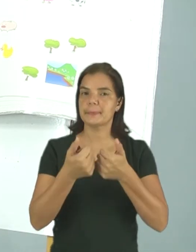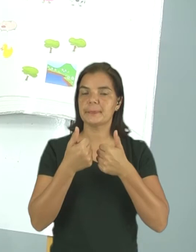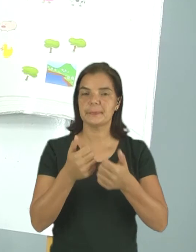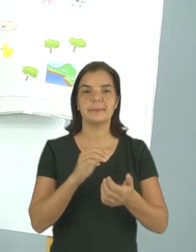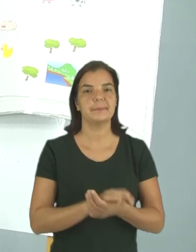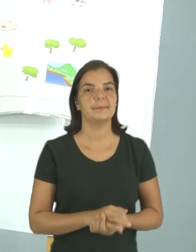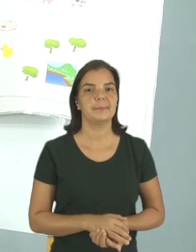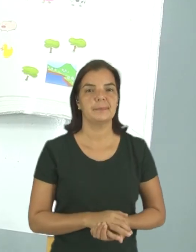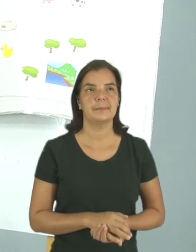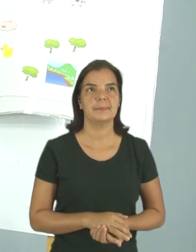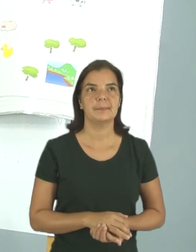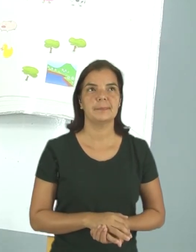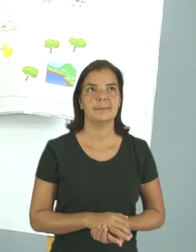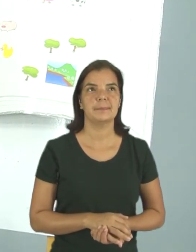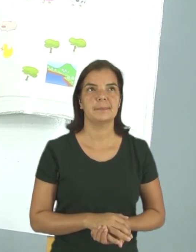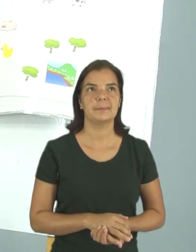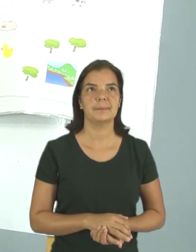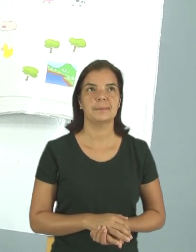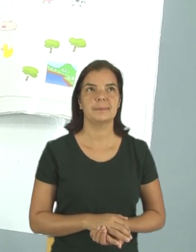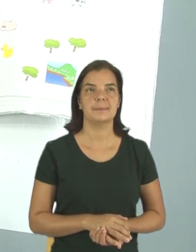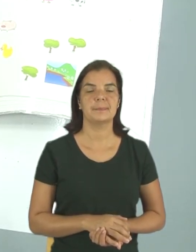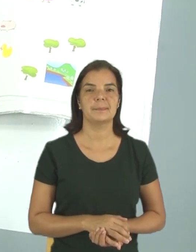bem! Vamos lá?